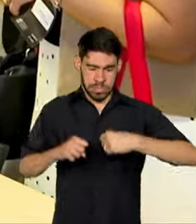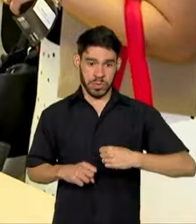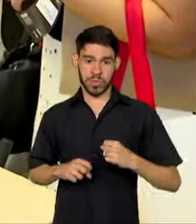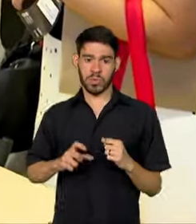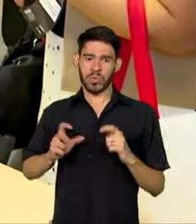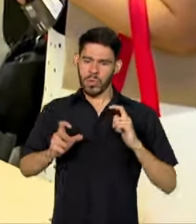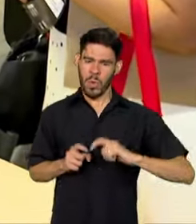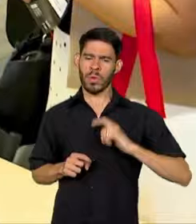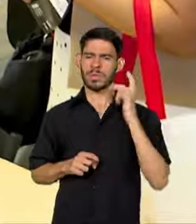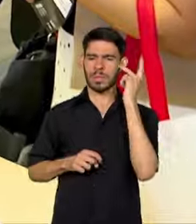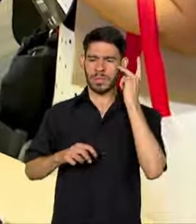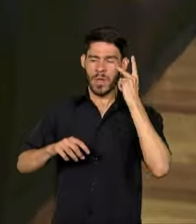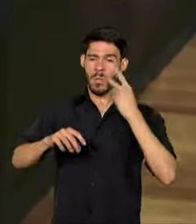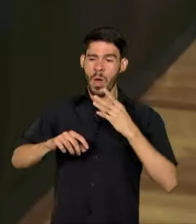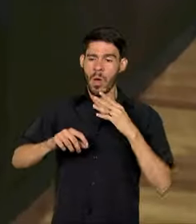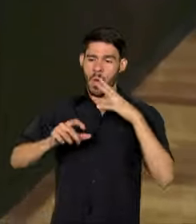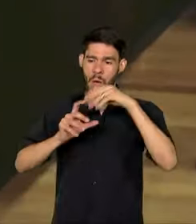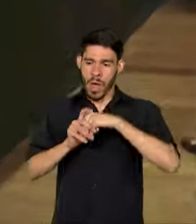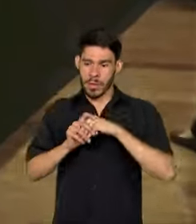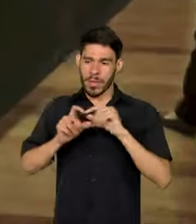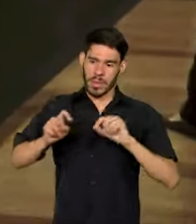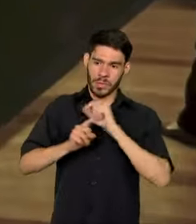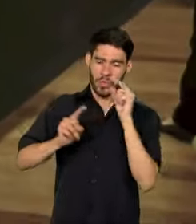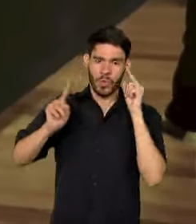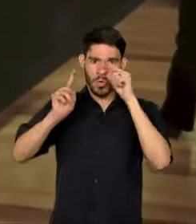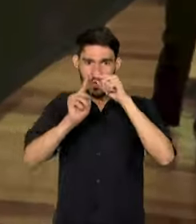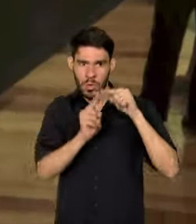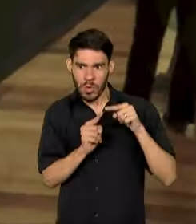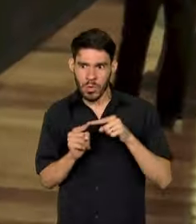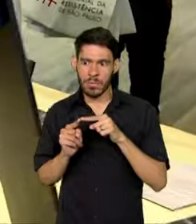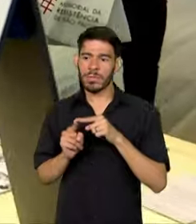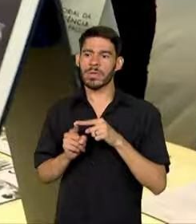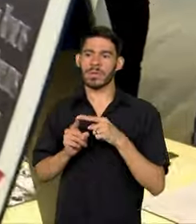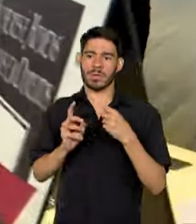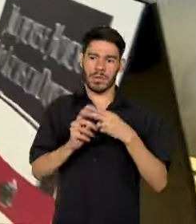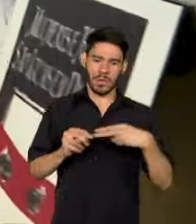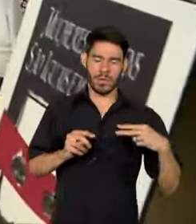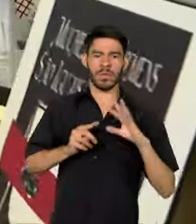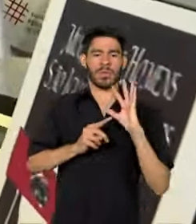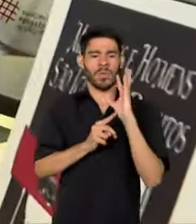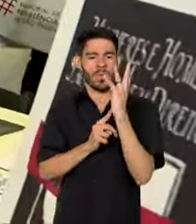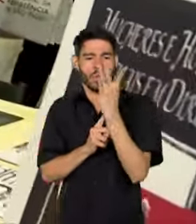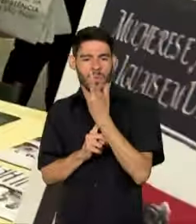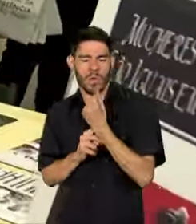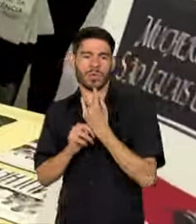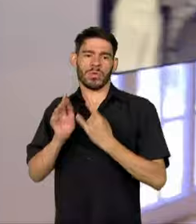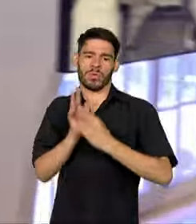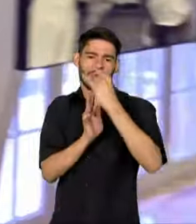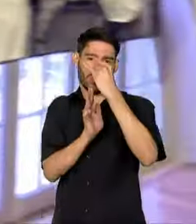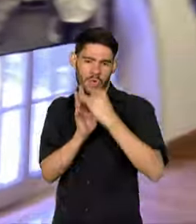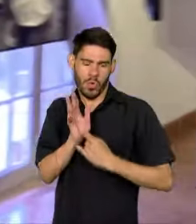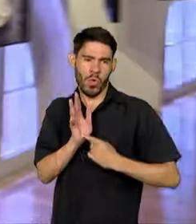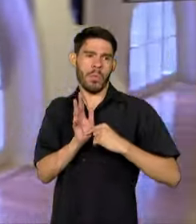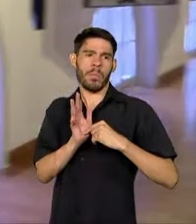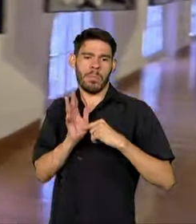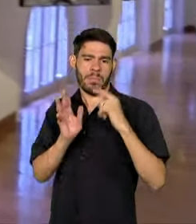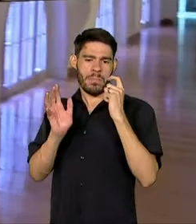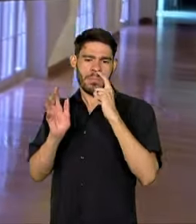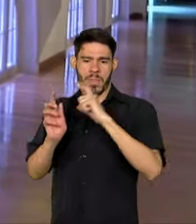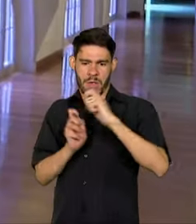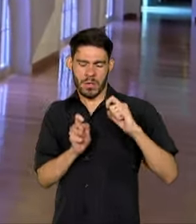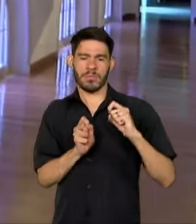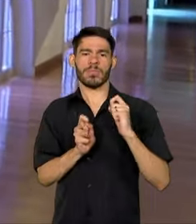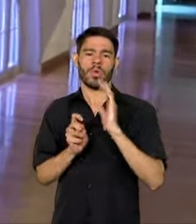guarda em seu acervo objetos, peças de arte, documentos e imagens que registram e